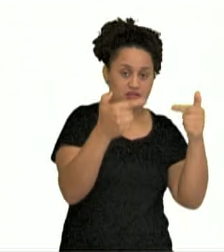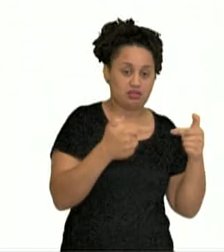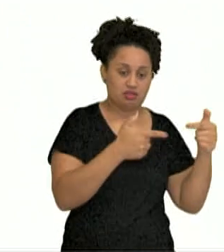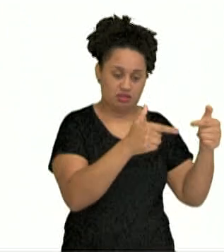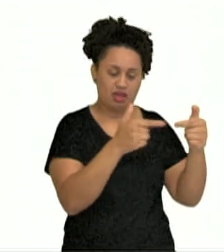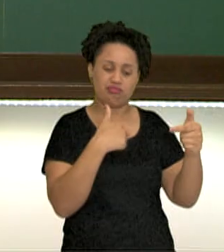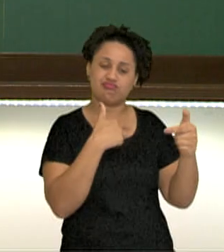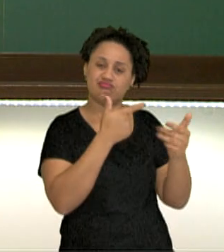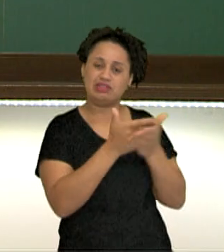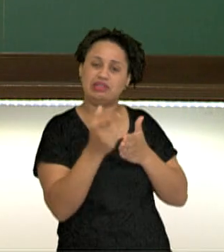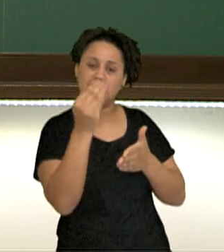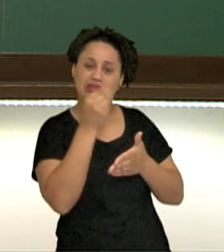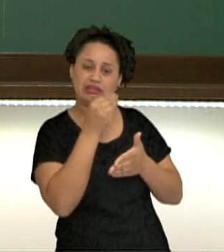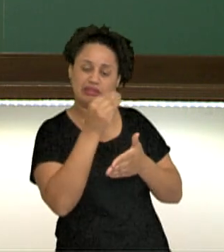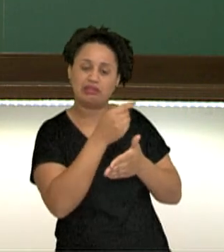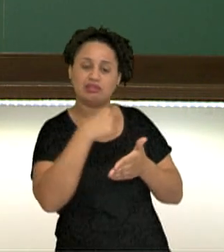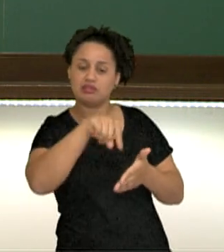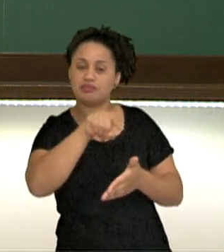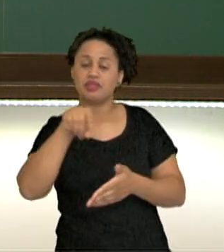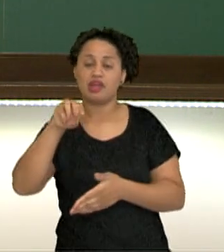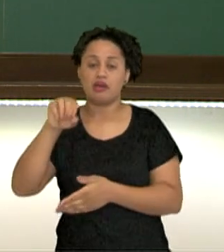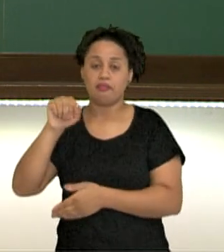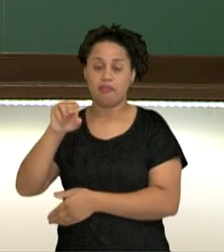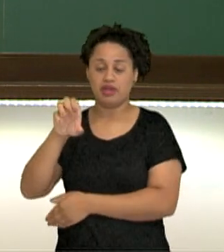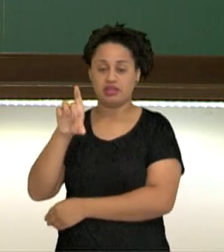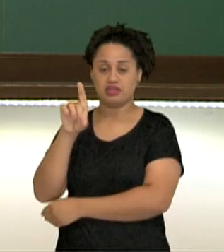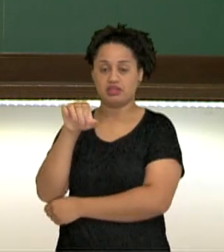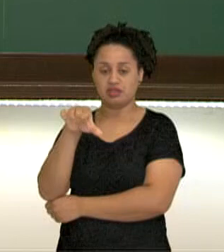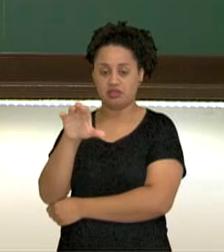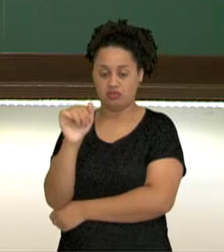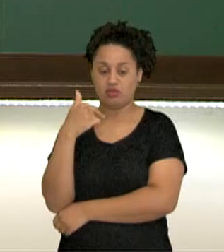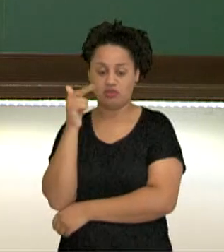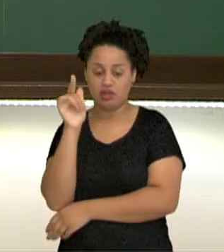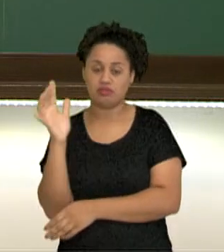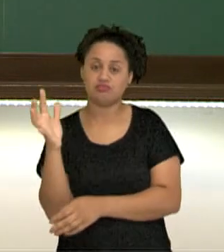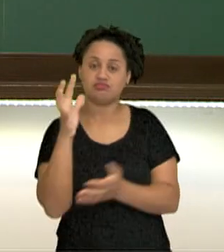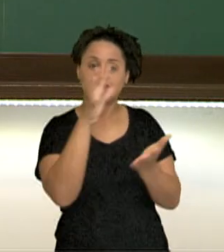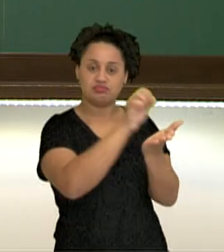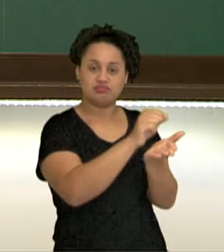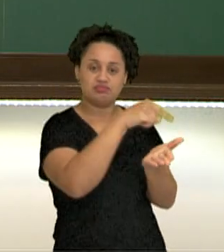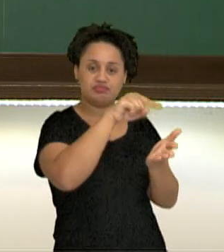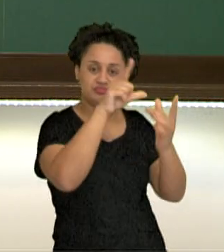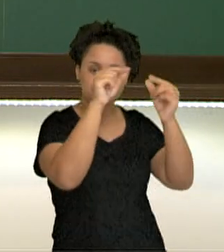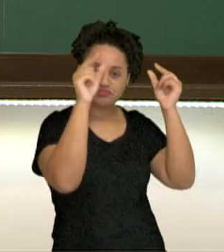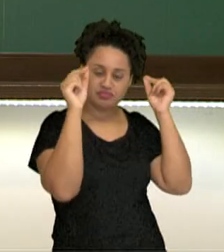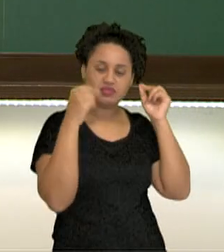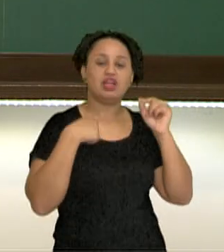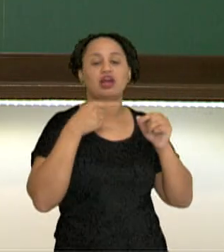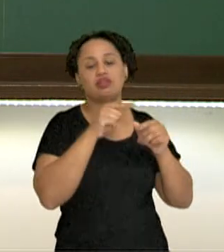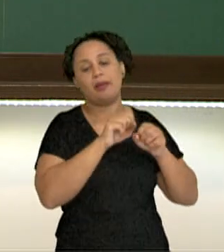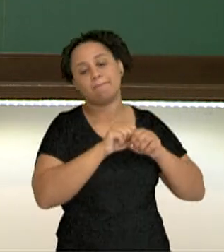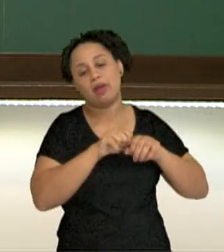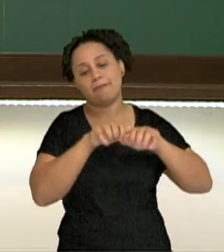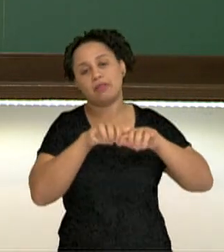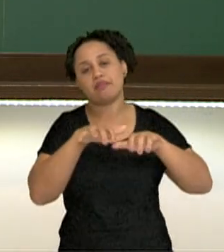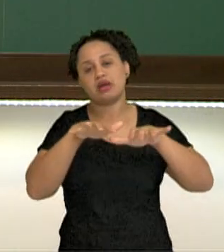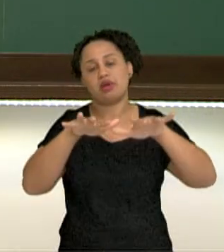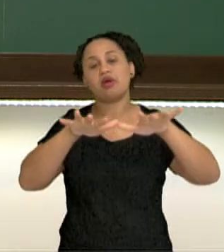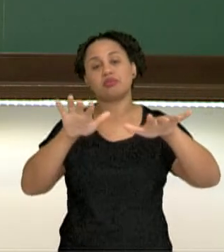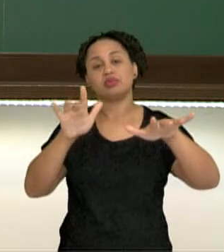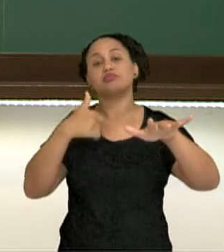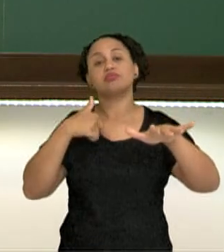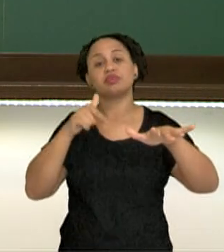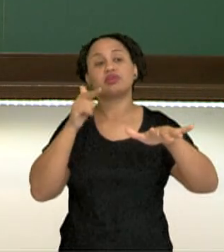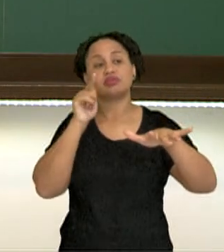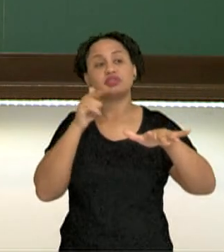ela se enfraquece, os macedônios conquistam a Grécia e depois partem para conquistar o resto do